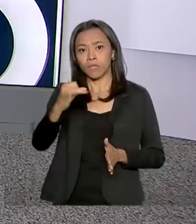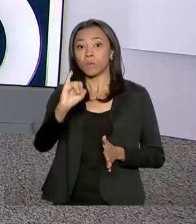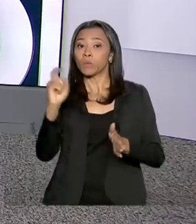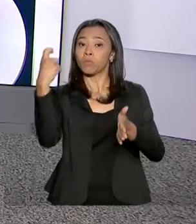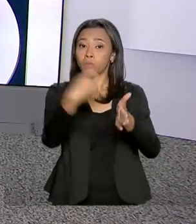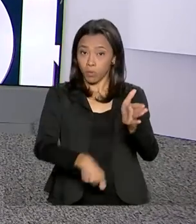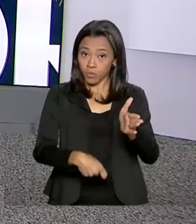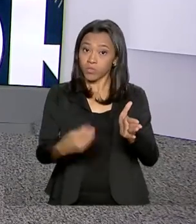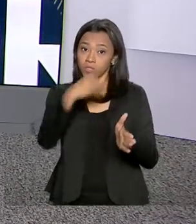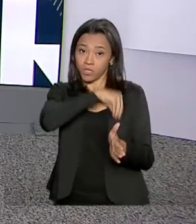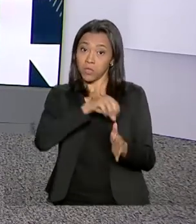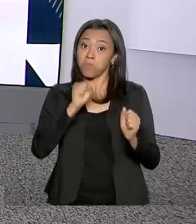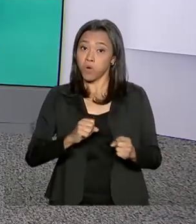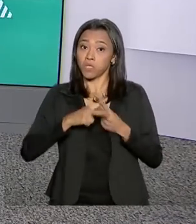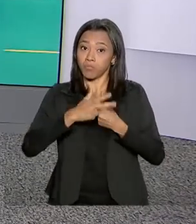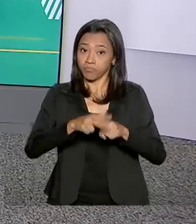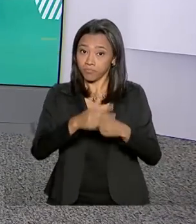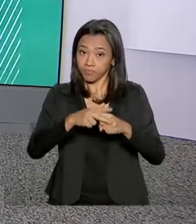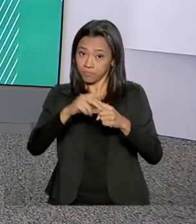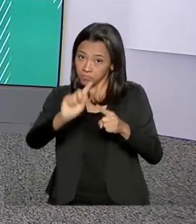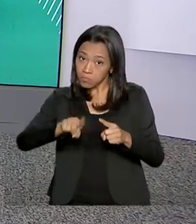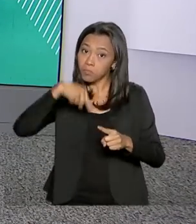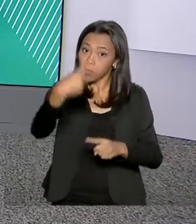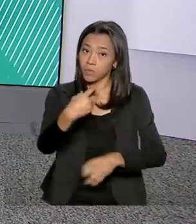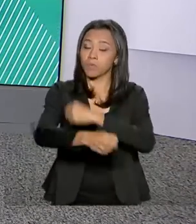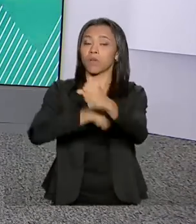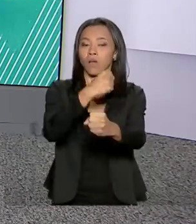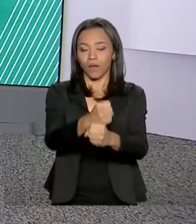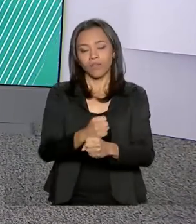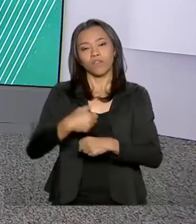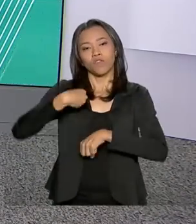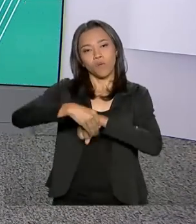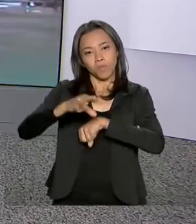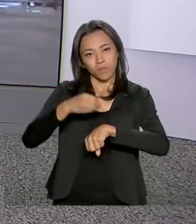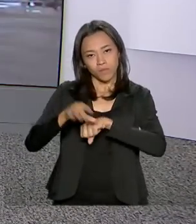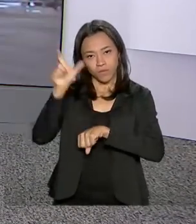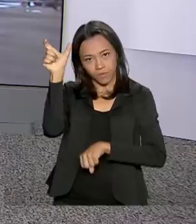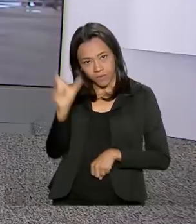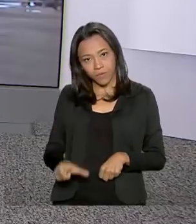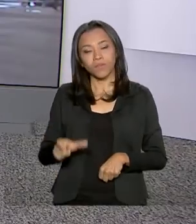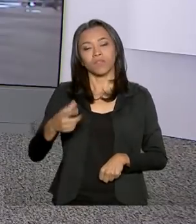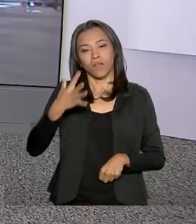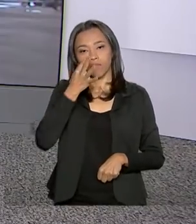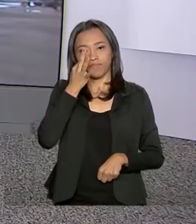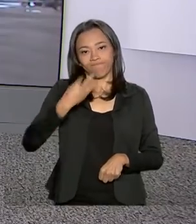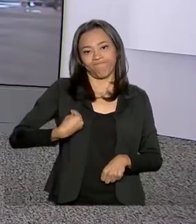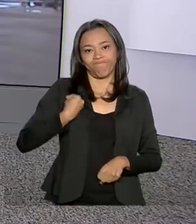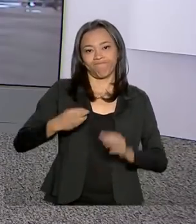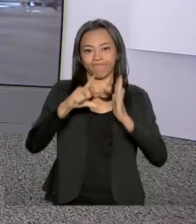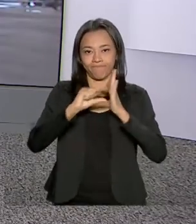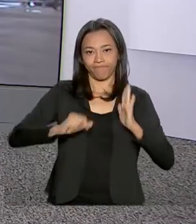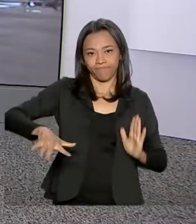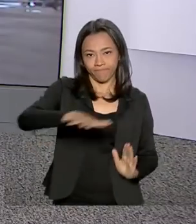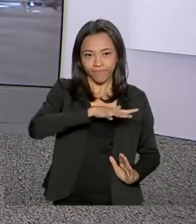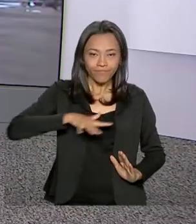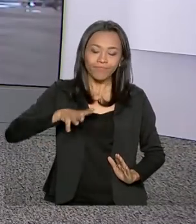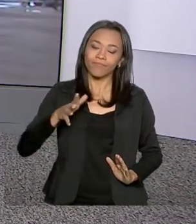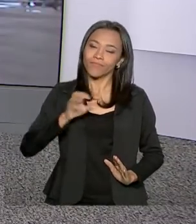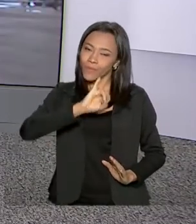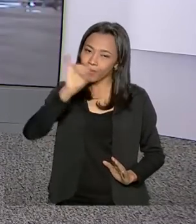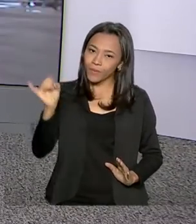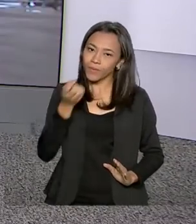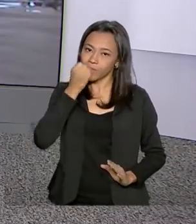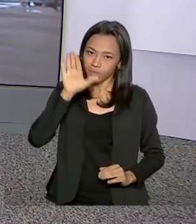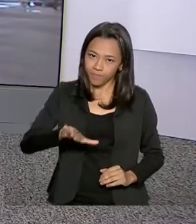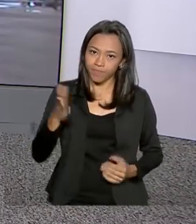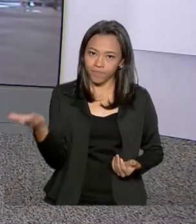pode ser reajustada no ano que vem. As informações com a repórter Daniele Popov, que está no Palácio do Planalto. Olá, Dani, boa